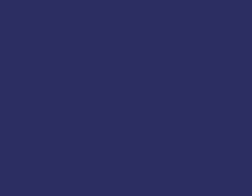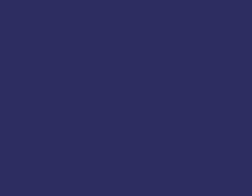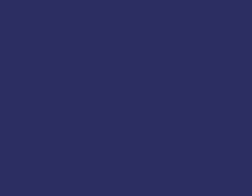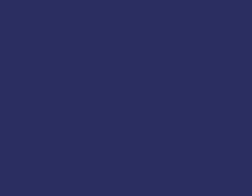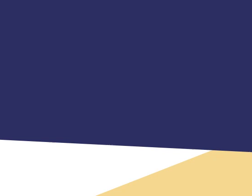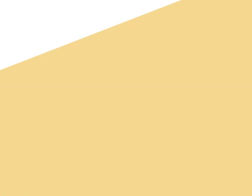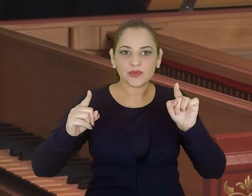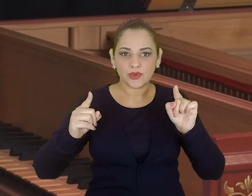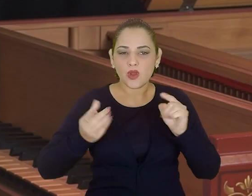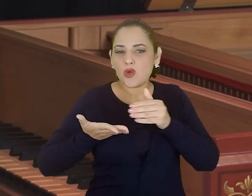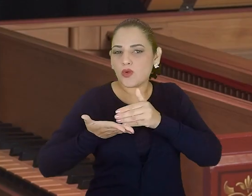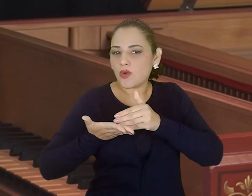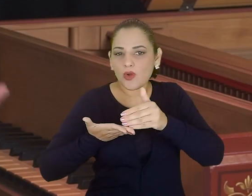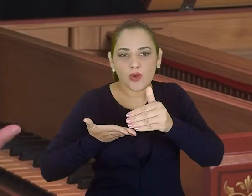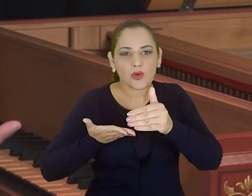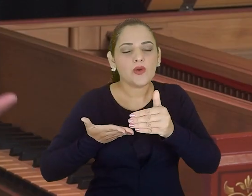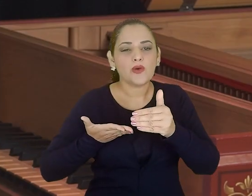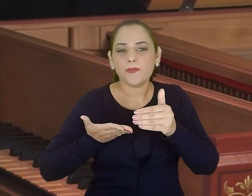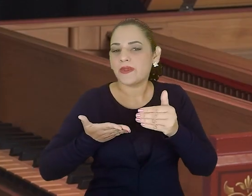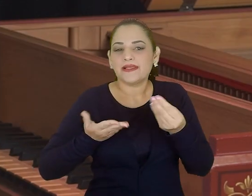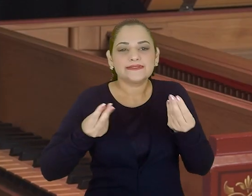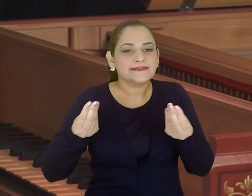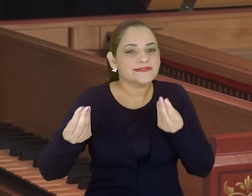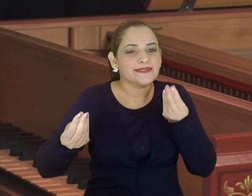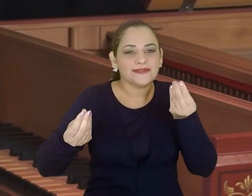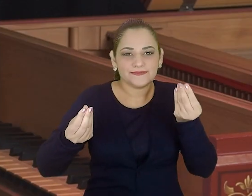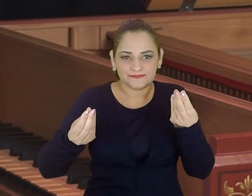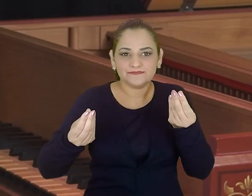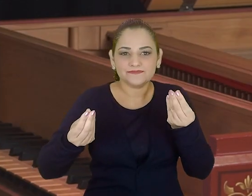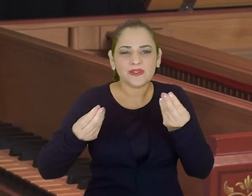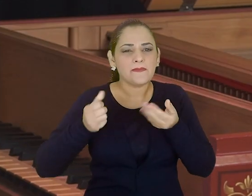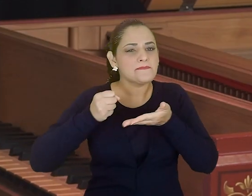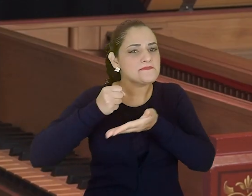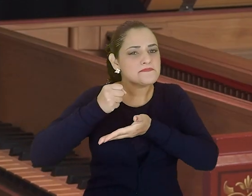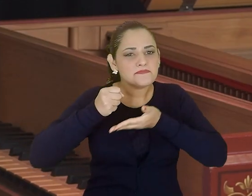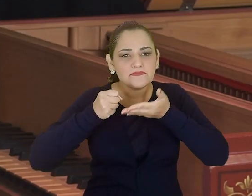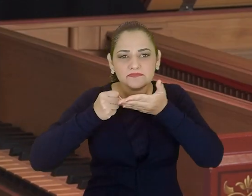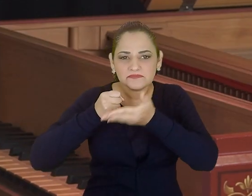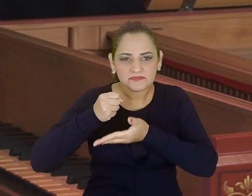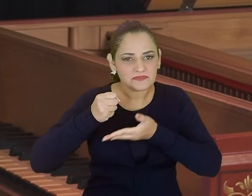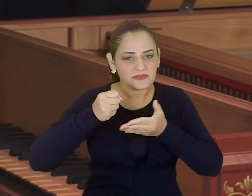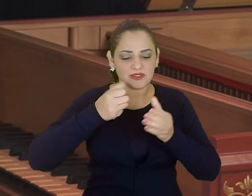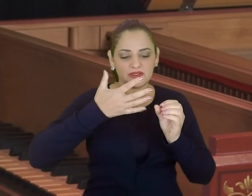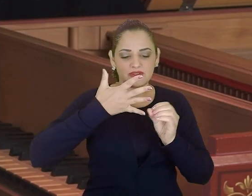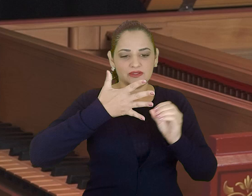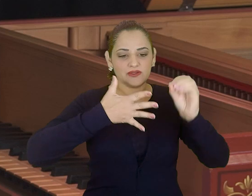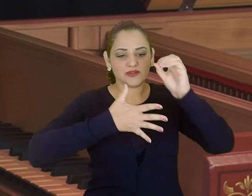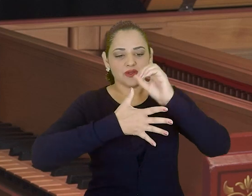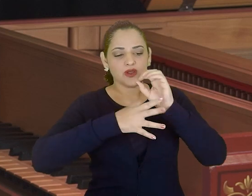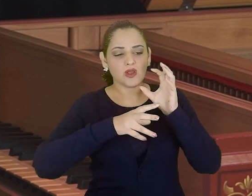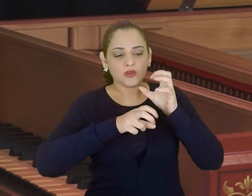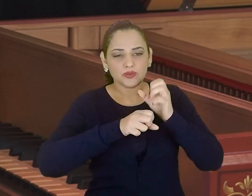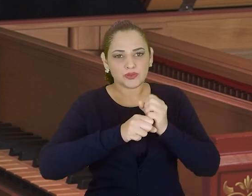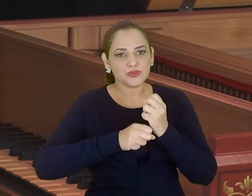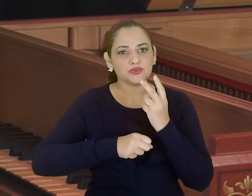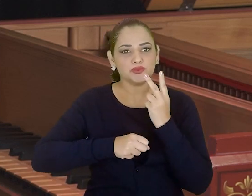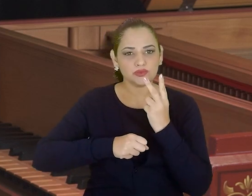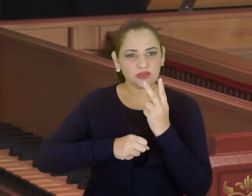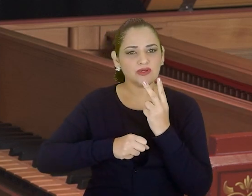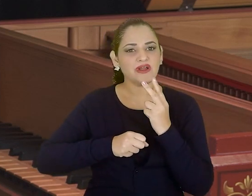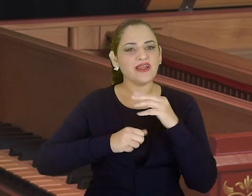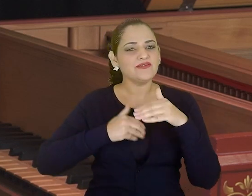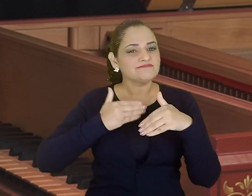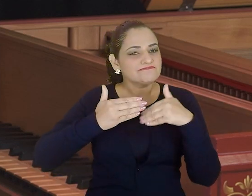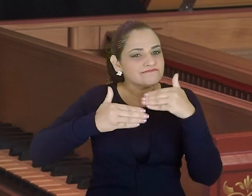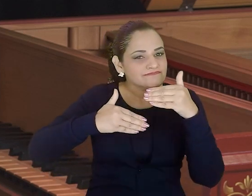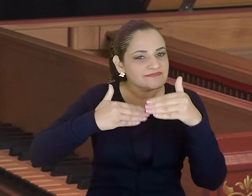de como ele começa super básico, entre dois acordes, e passo a passo ele